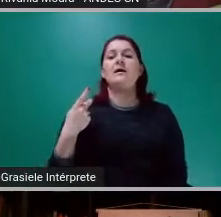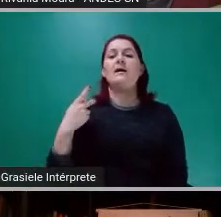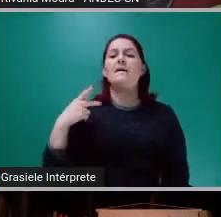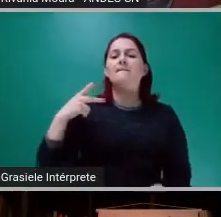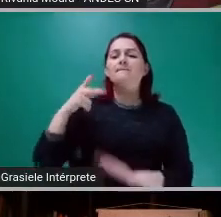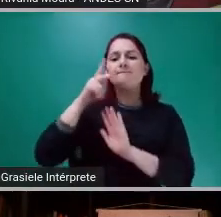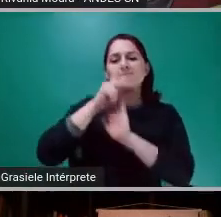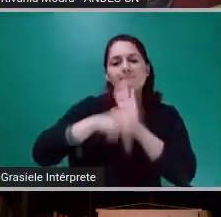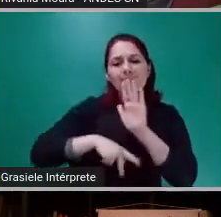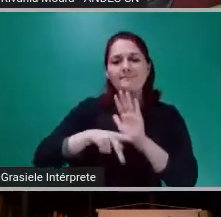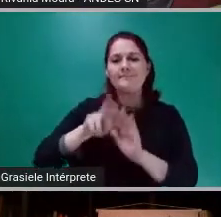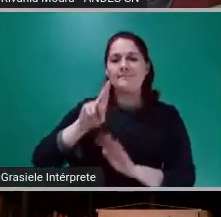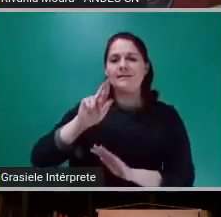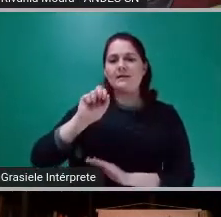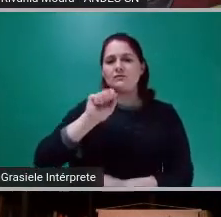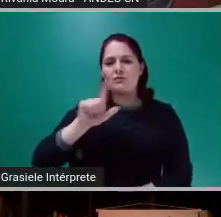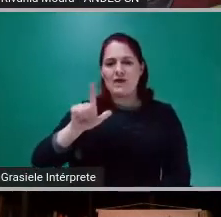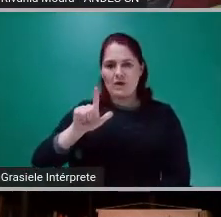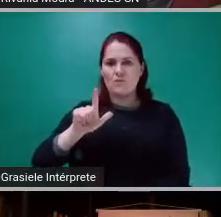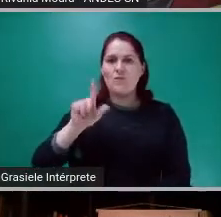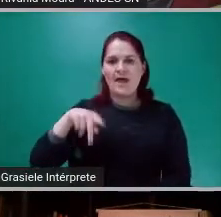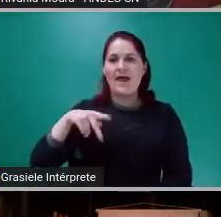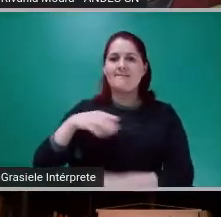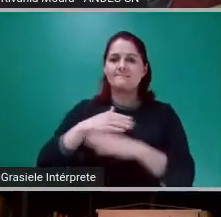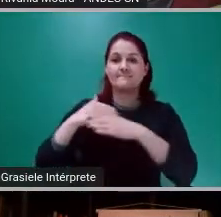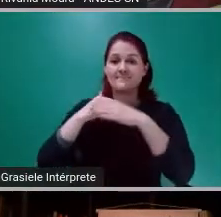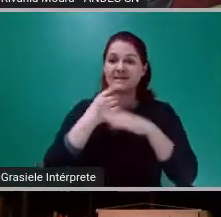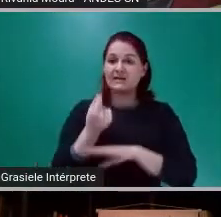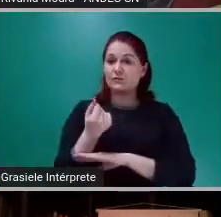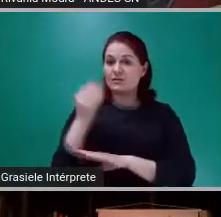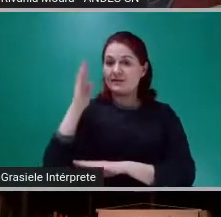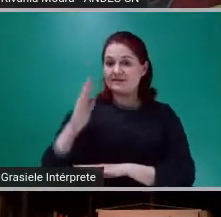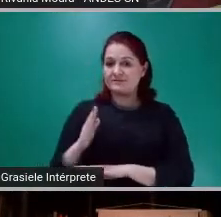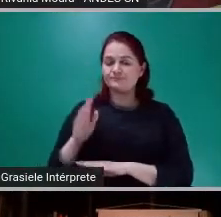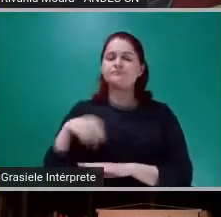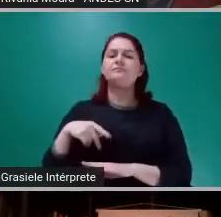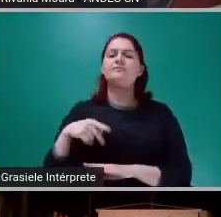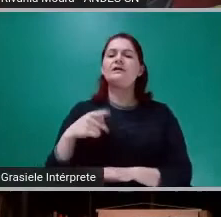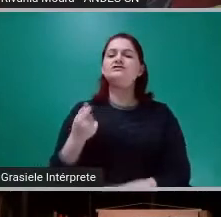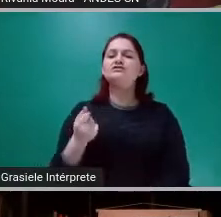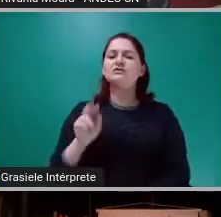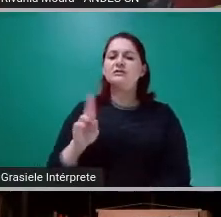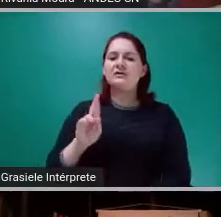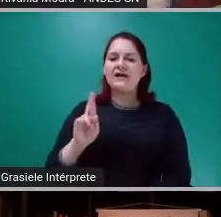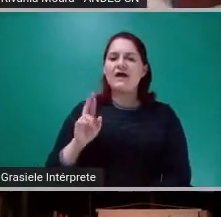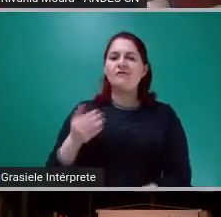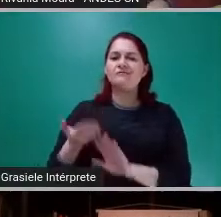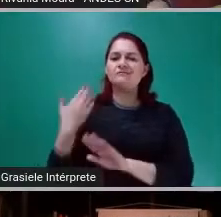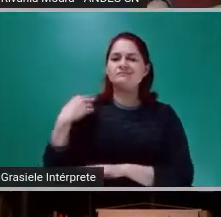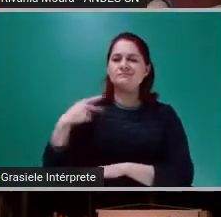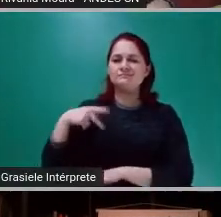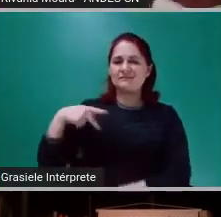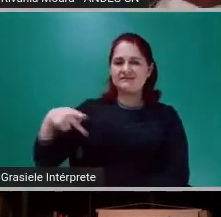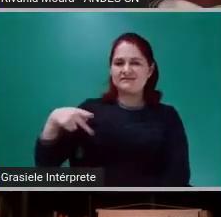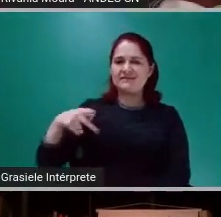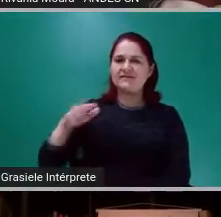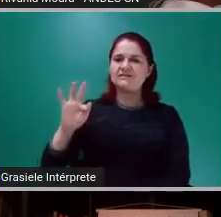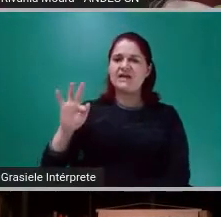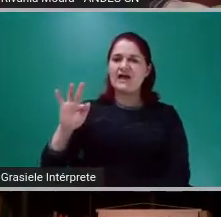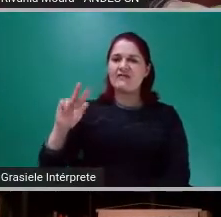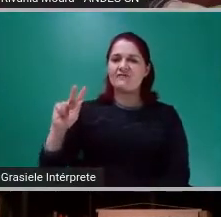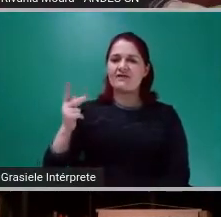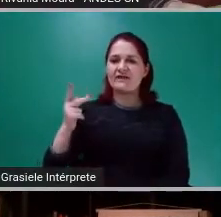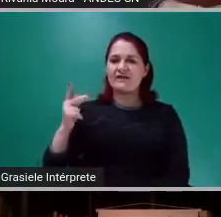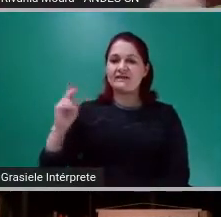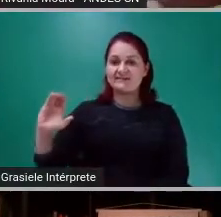Qual é o nosso padrão monetário? É o plano real. Aquele plano que foi feito pelo Fernando Henrique Cardoso, mas